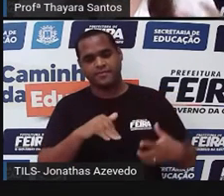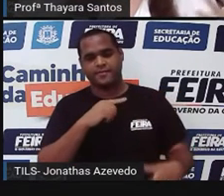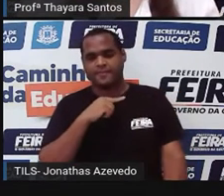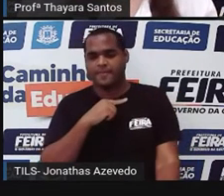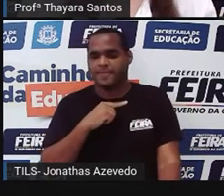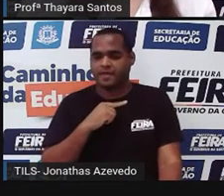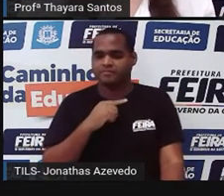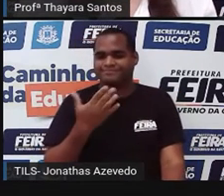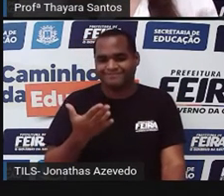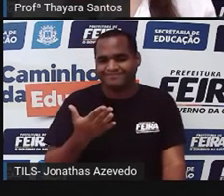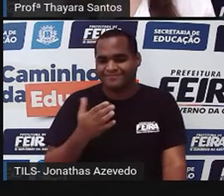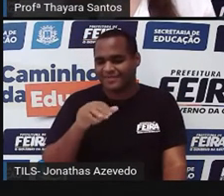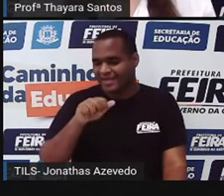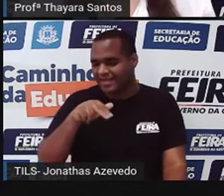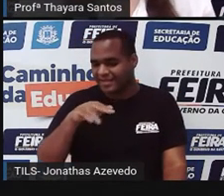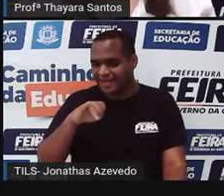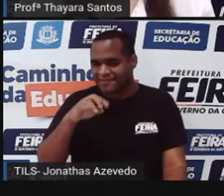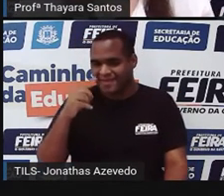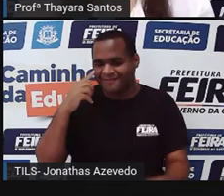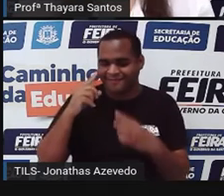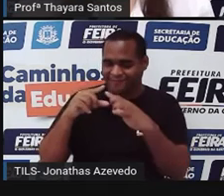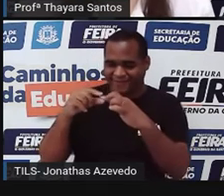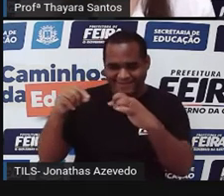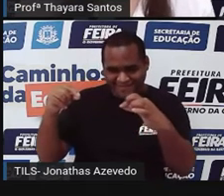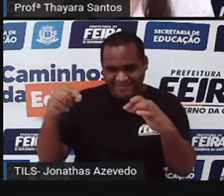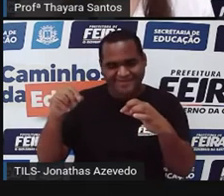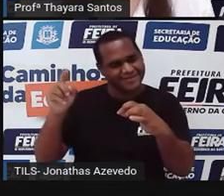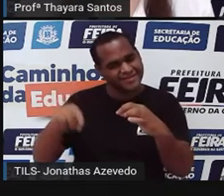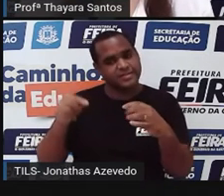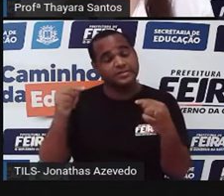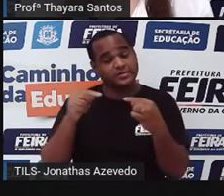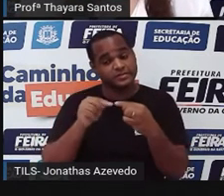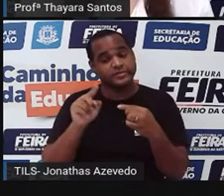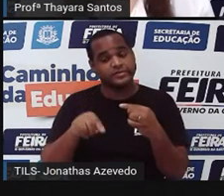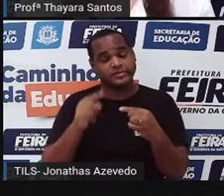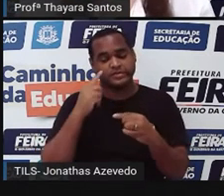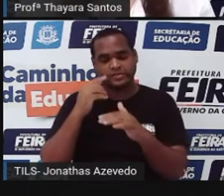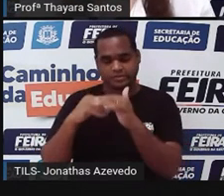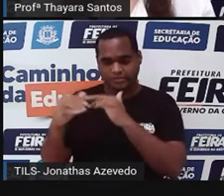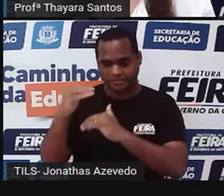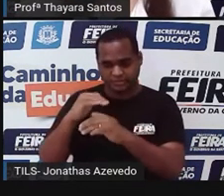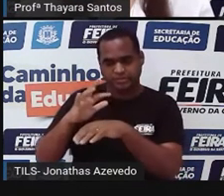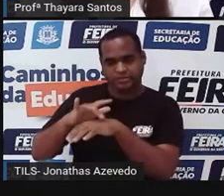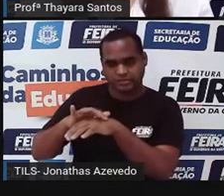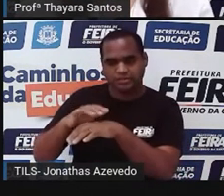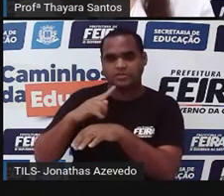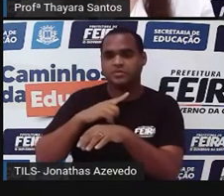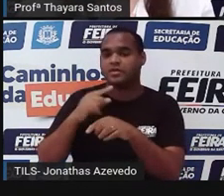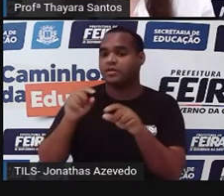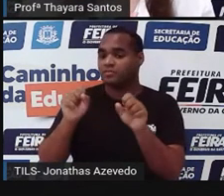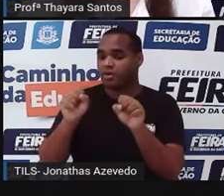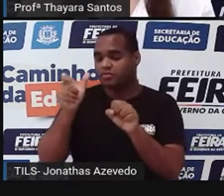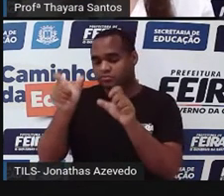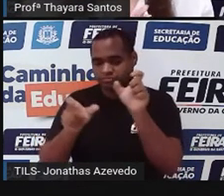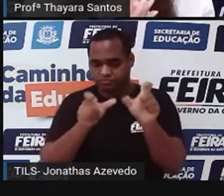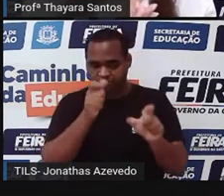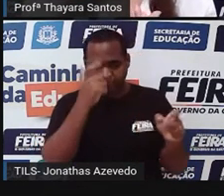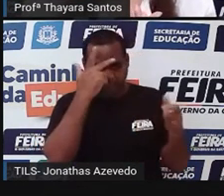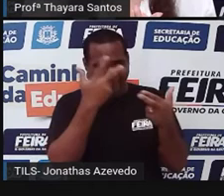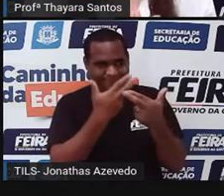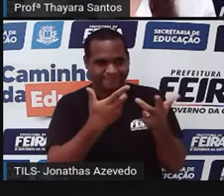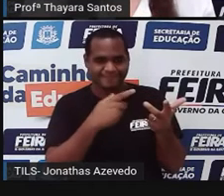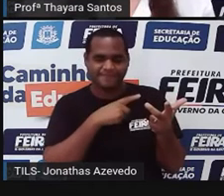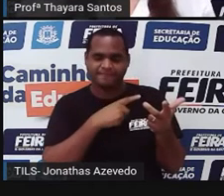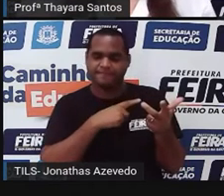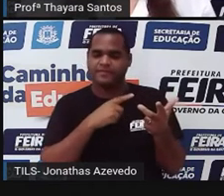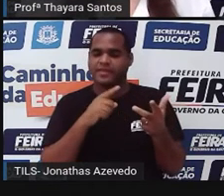caso da anemia falciforme, que eu não falei pra vocês, mas é uma dessas doenças recessivas também. Então, tem indivíduos que têm o alelo